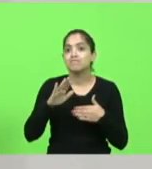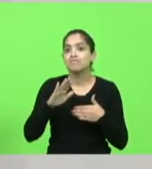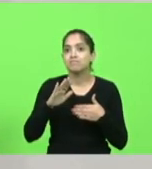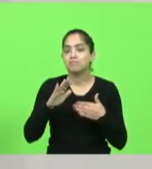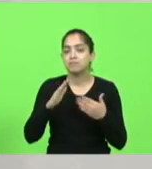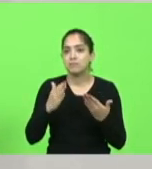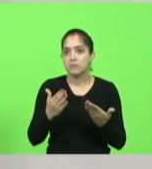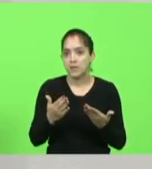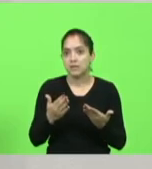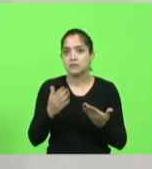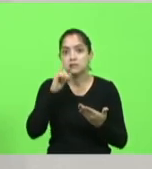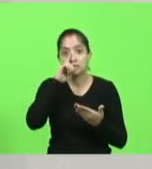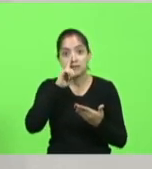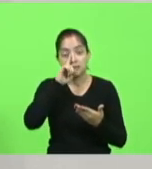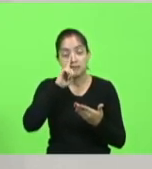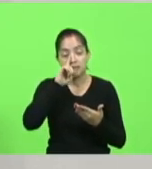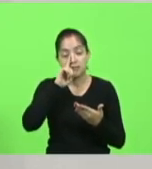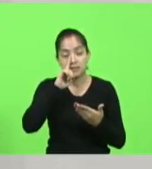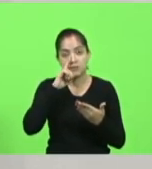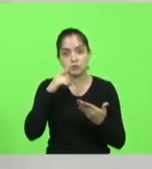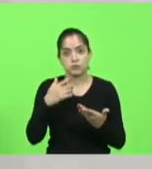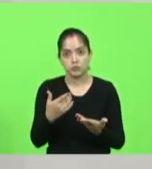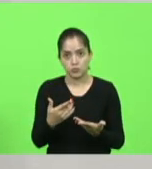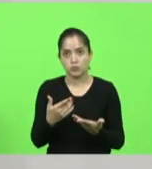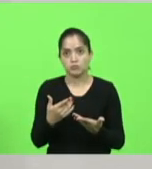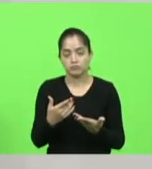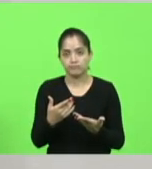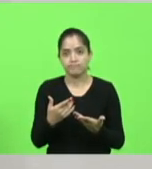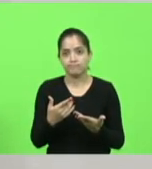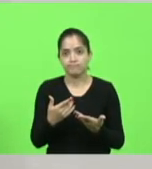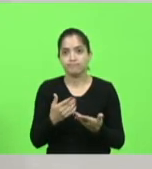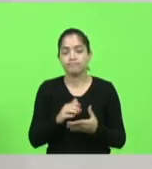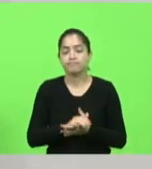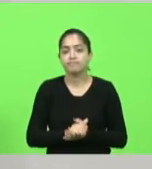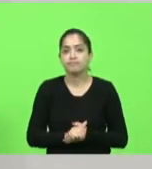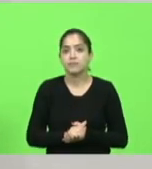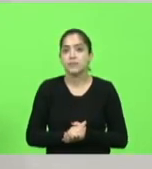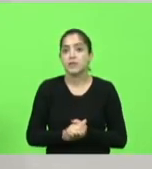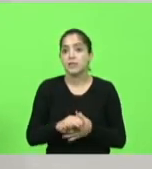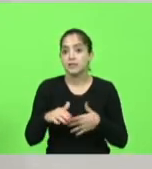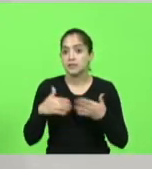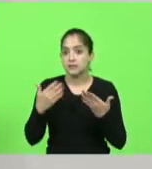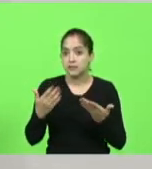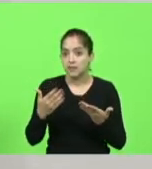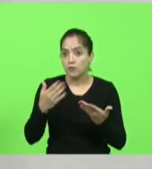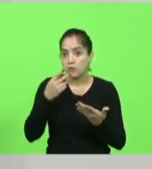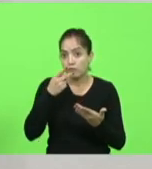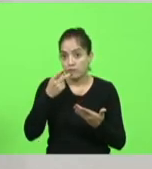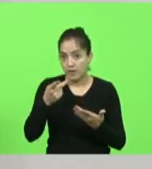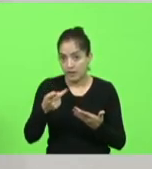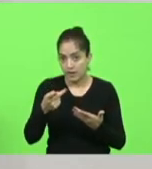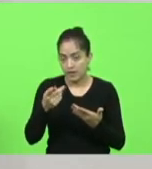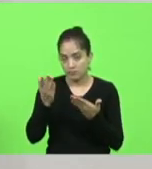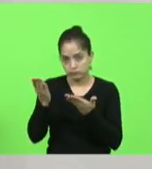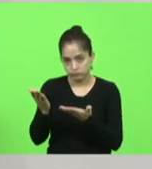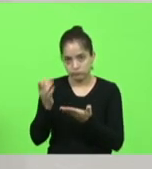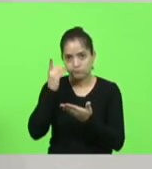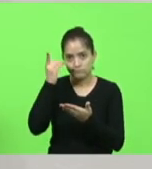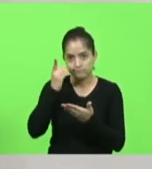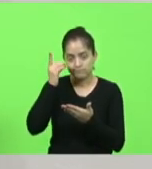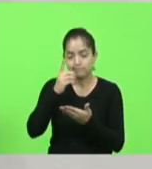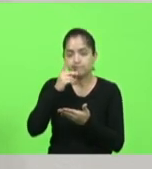está em risco e que mais tem sido cuidado. Então, dizer ao deputado Kennedy,